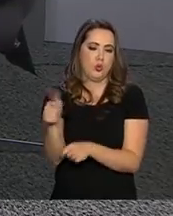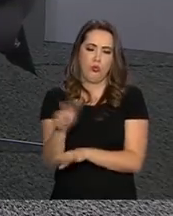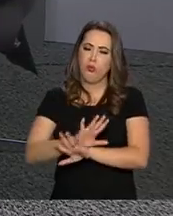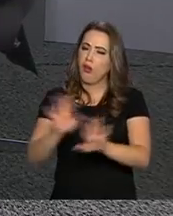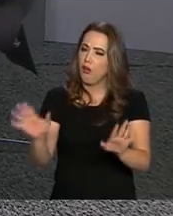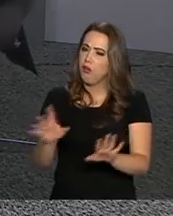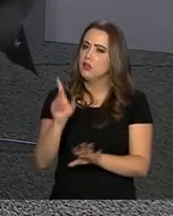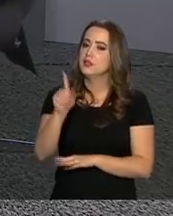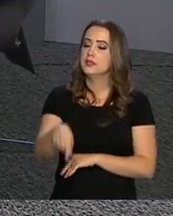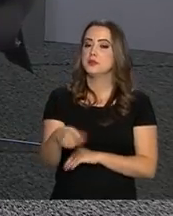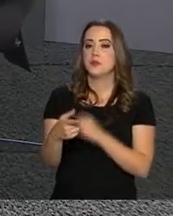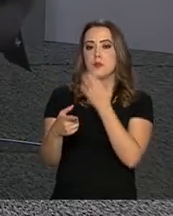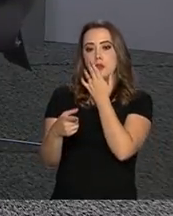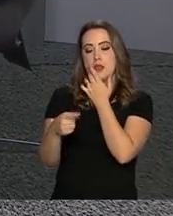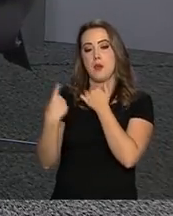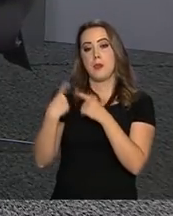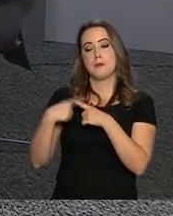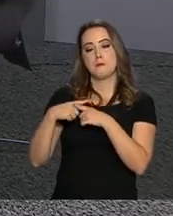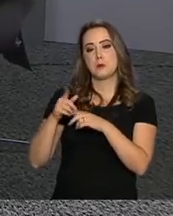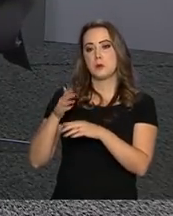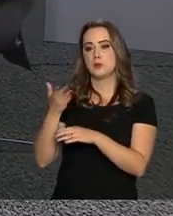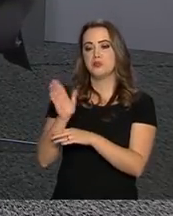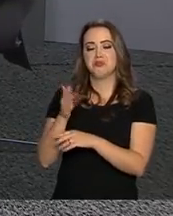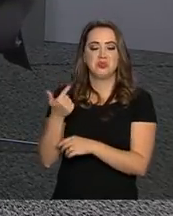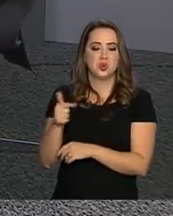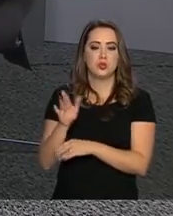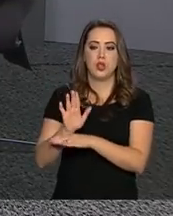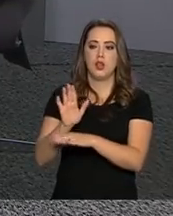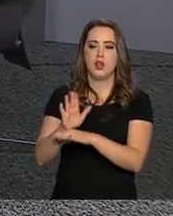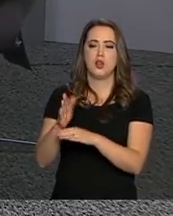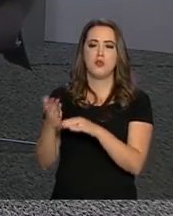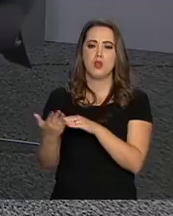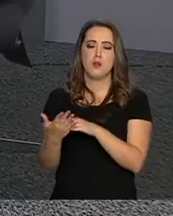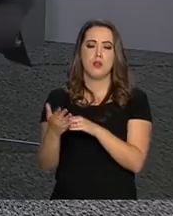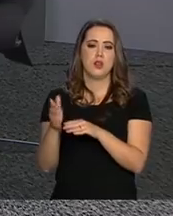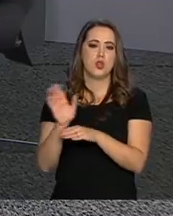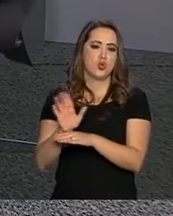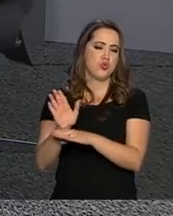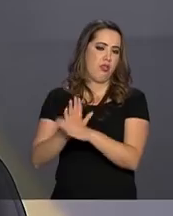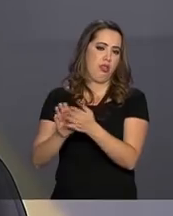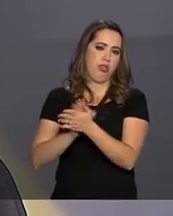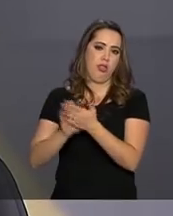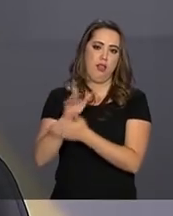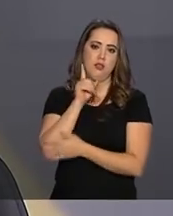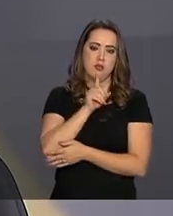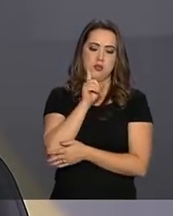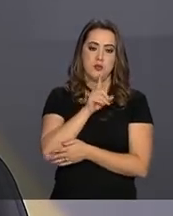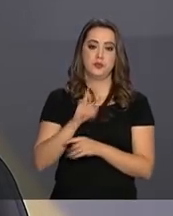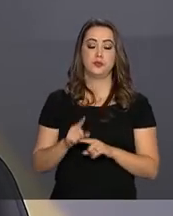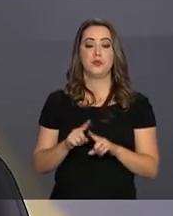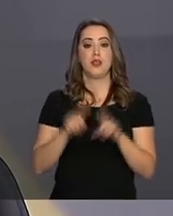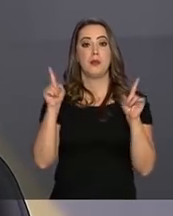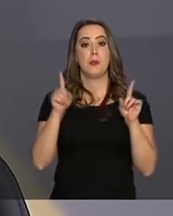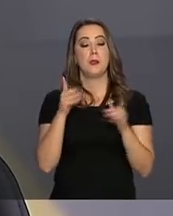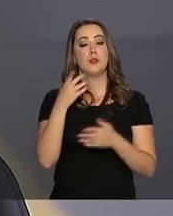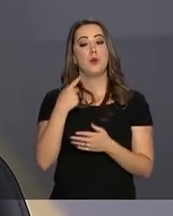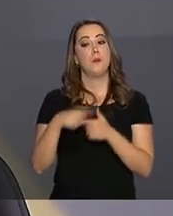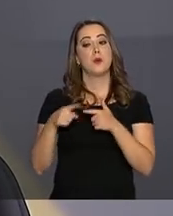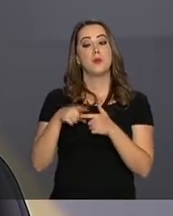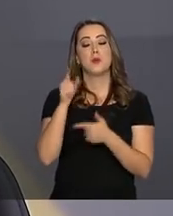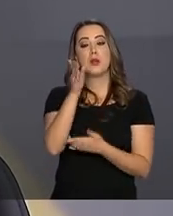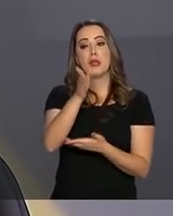Isso não irá para frente, porque isso não vai ajudar a economia americana. O problema lá é um problema de distribuição de renda, uma tentativa de